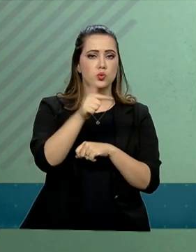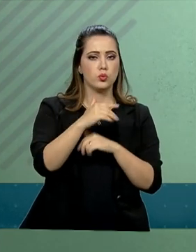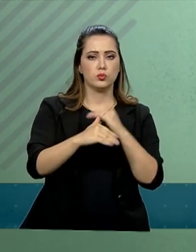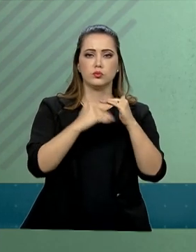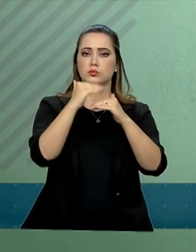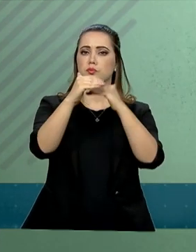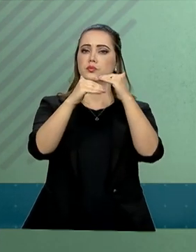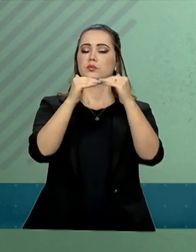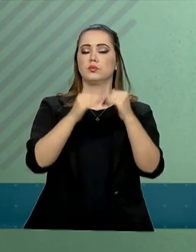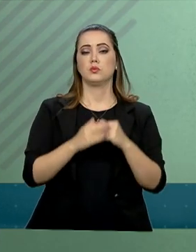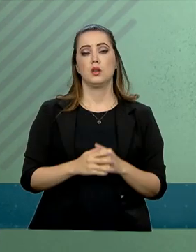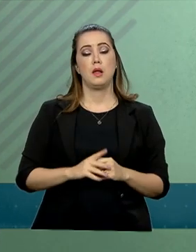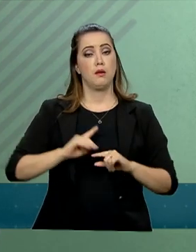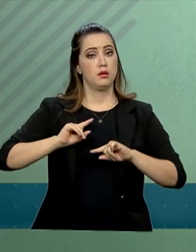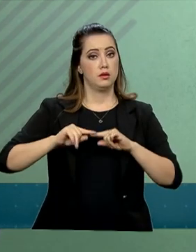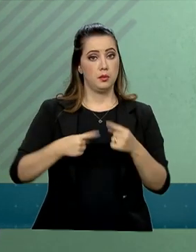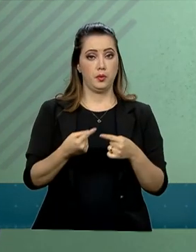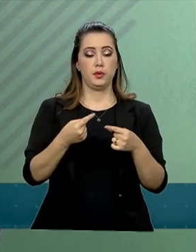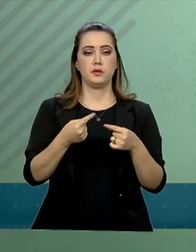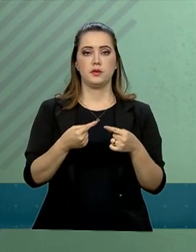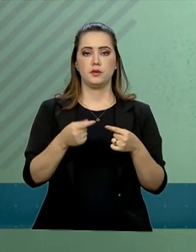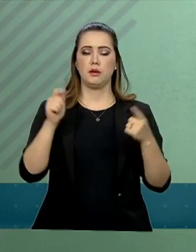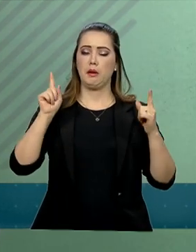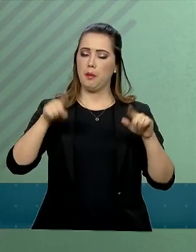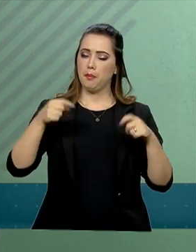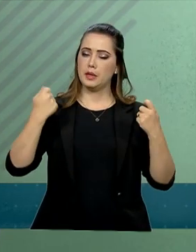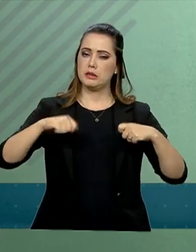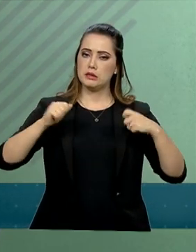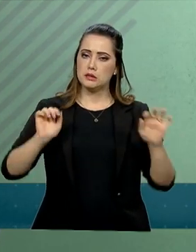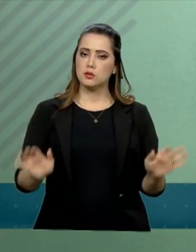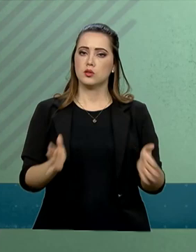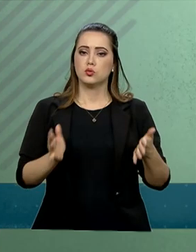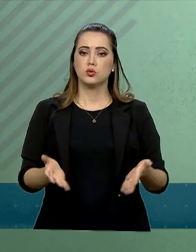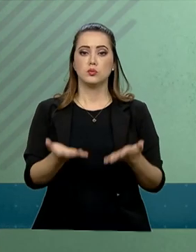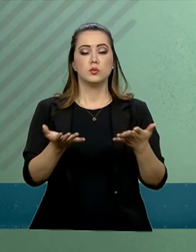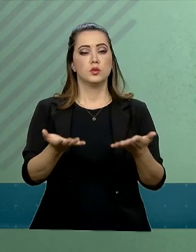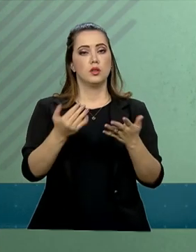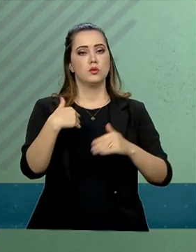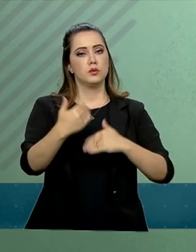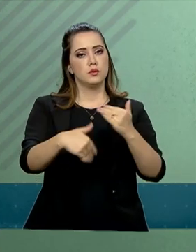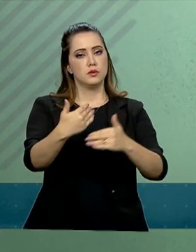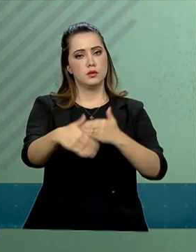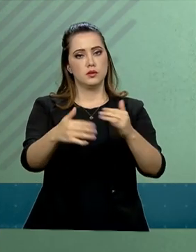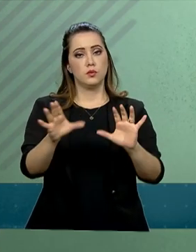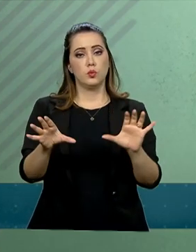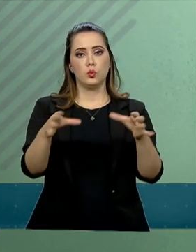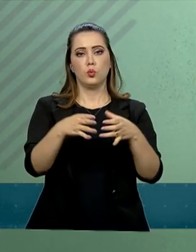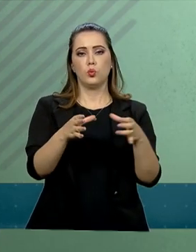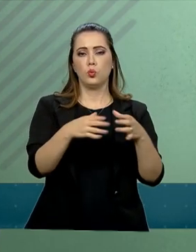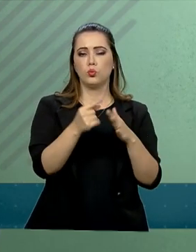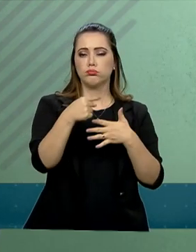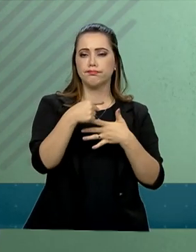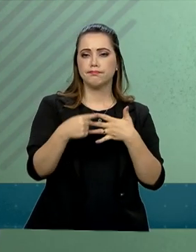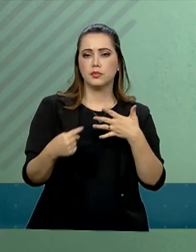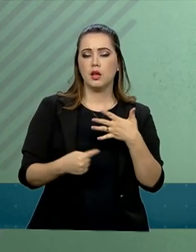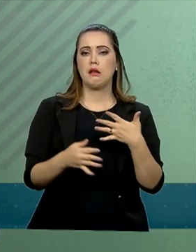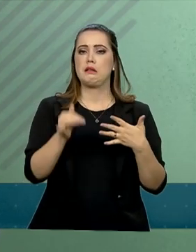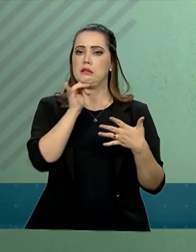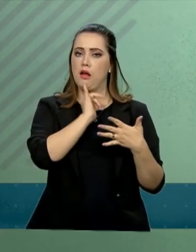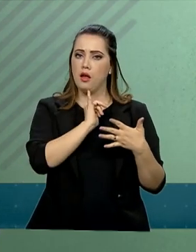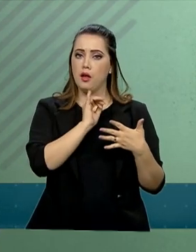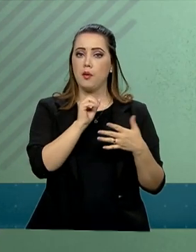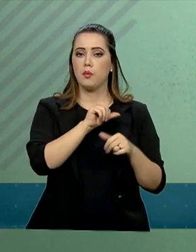crescer. Depois, será necessário estimular o desenvolvimento com outras medidas, como a